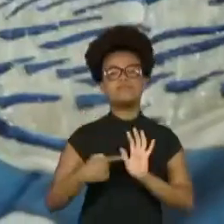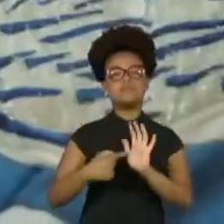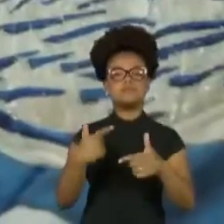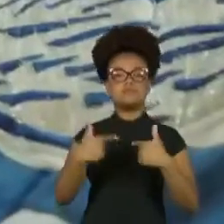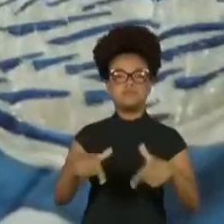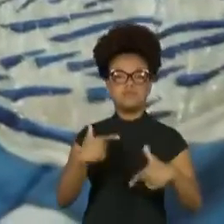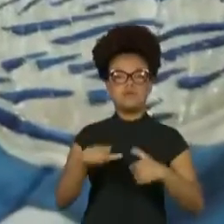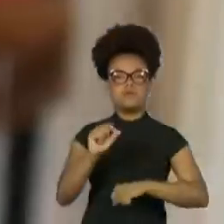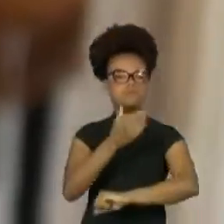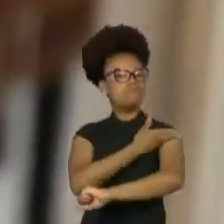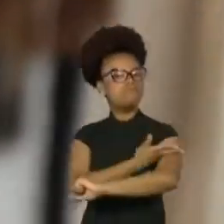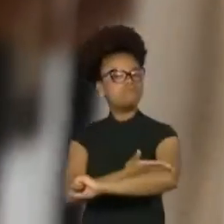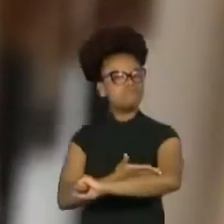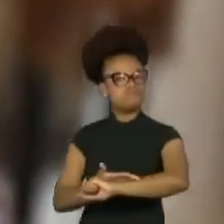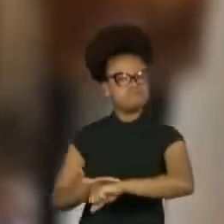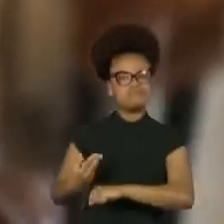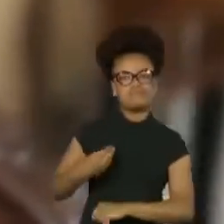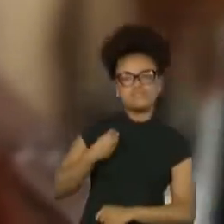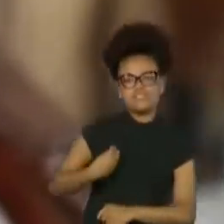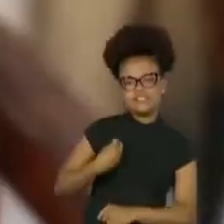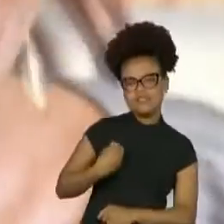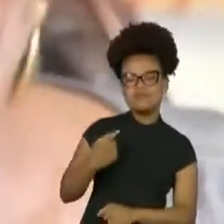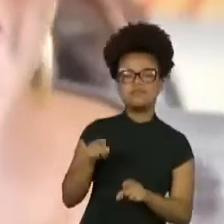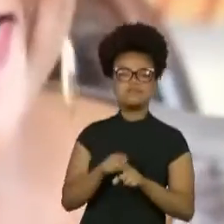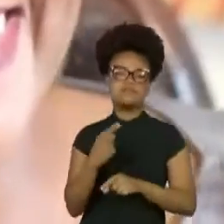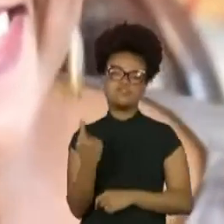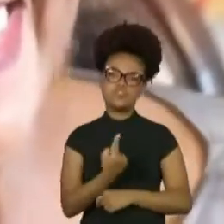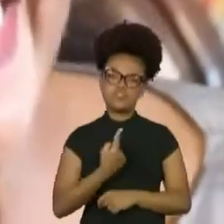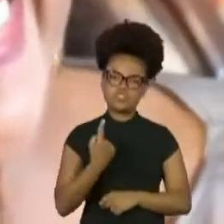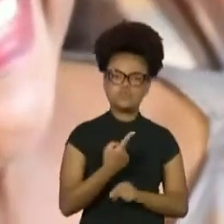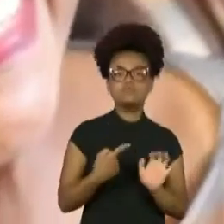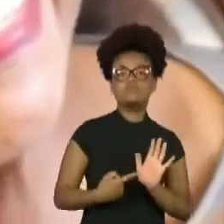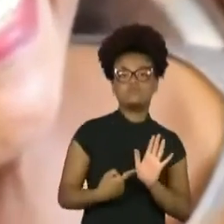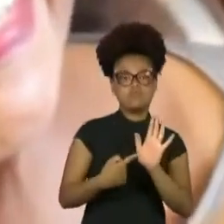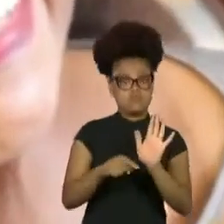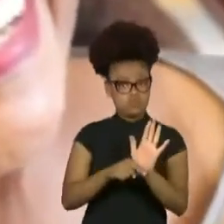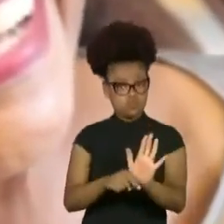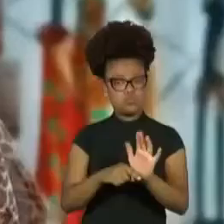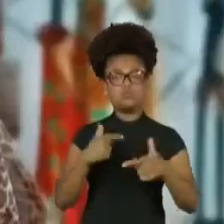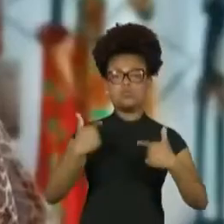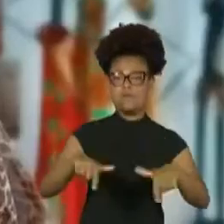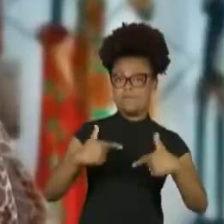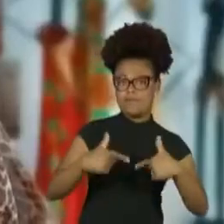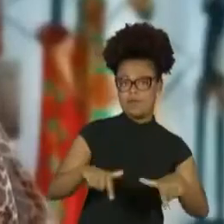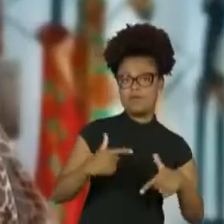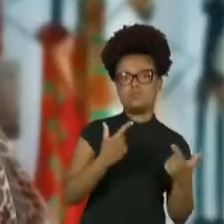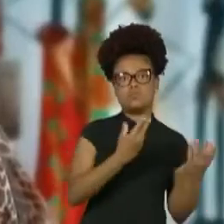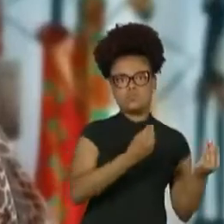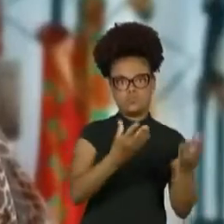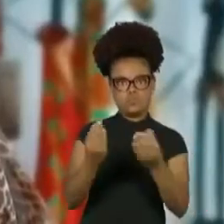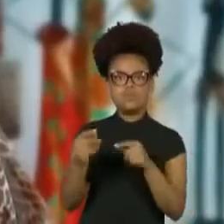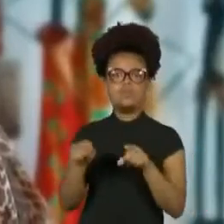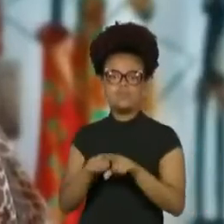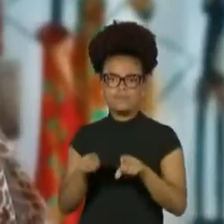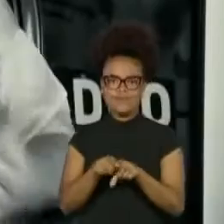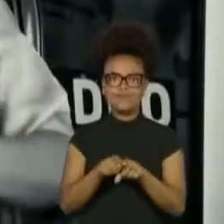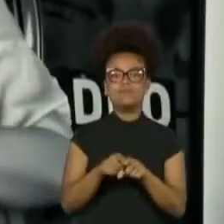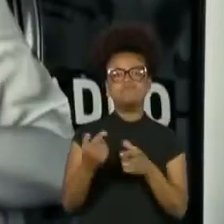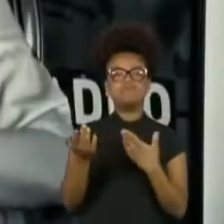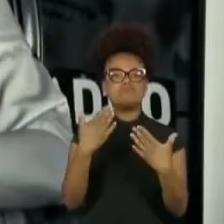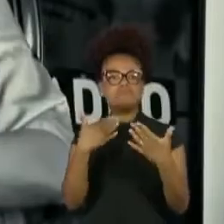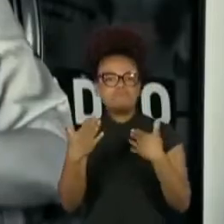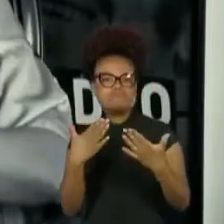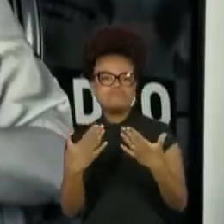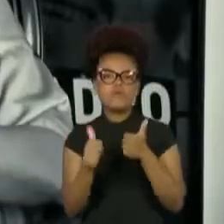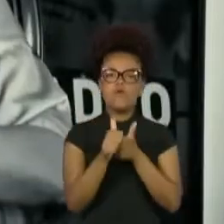vida e a solidão. Com tantas atividades, ainda consegue reservar um tempo para seus seguidores no Instagram, que curtem